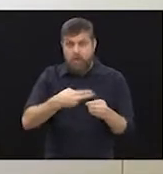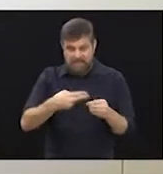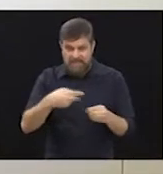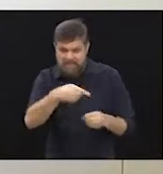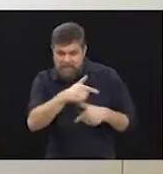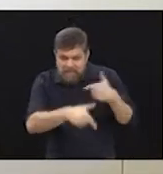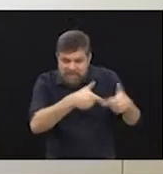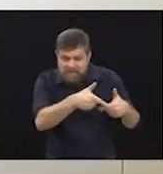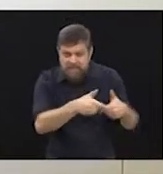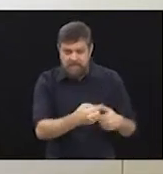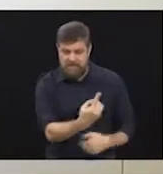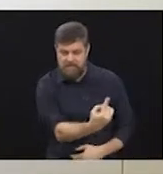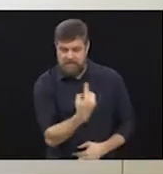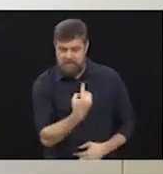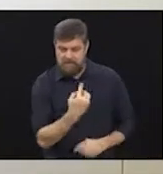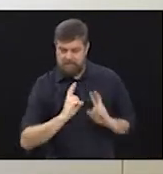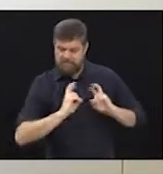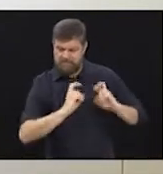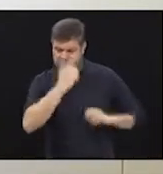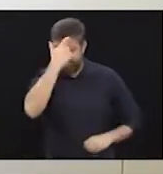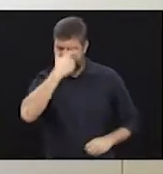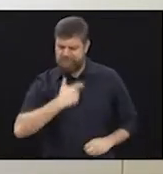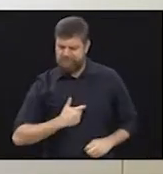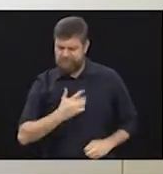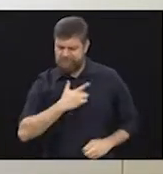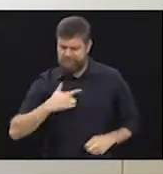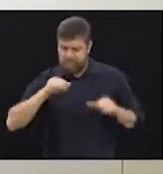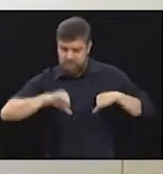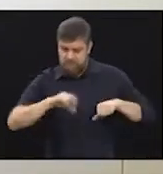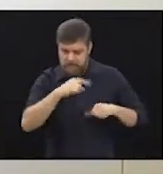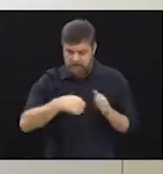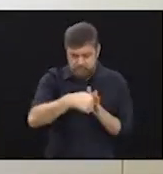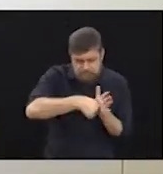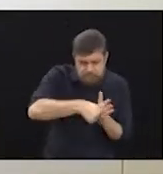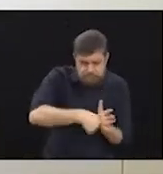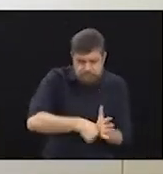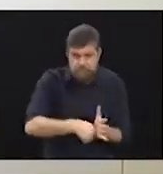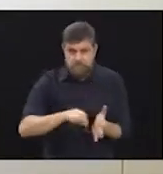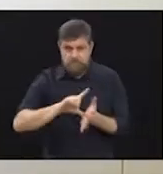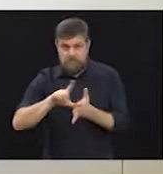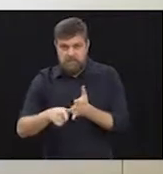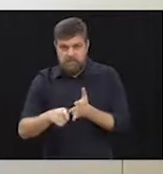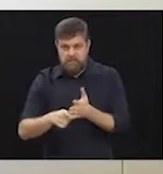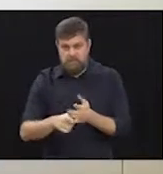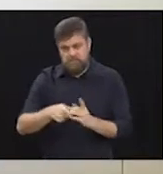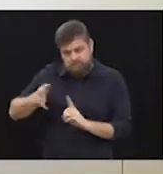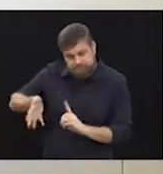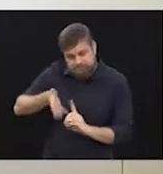em casa, quando viu que eu não estava bem, começou a pesquisar. No fim, ele encaminhou